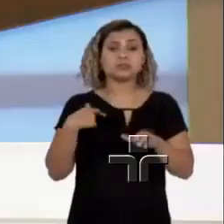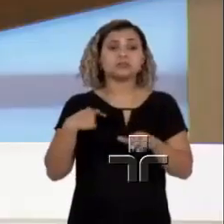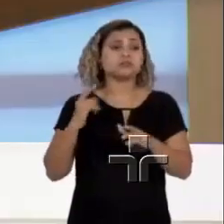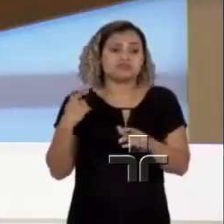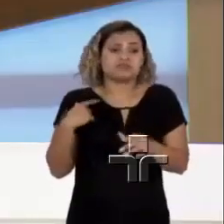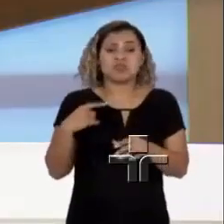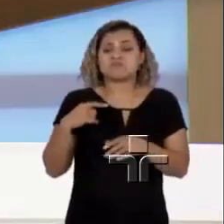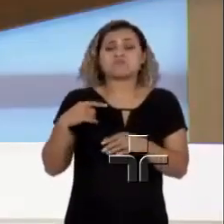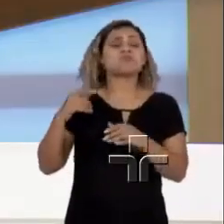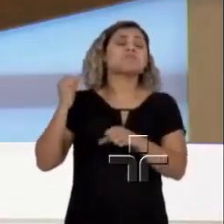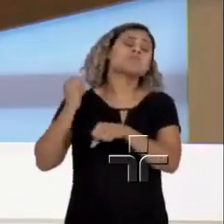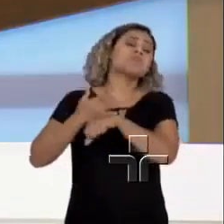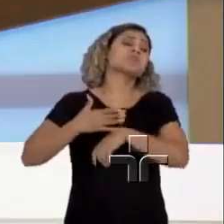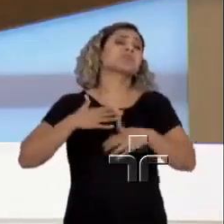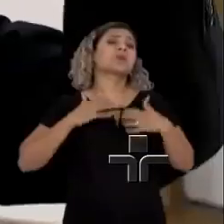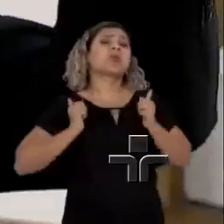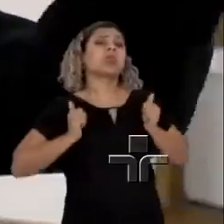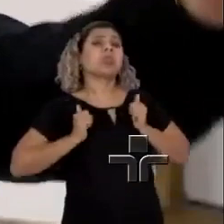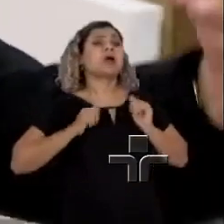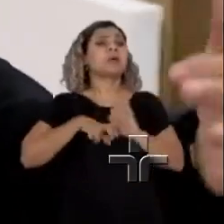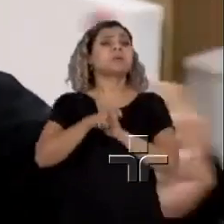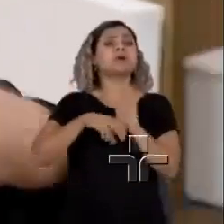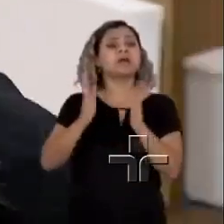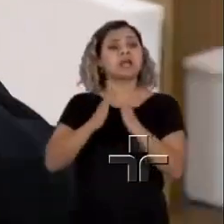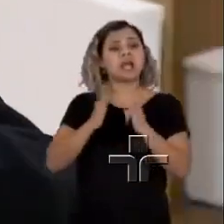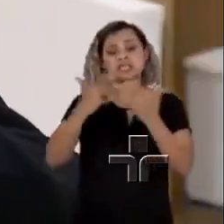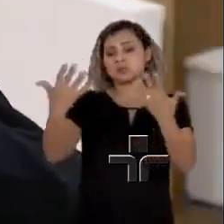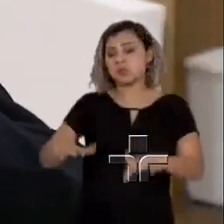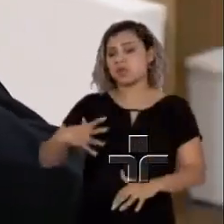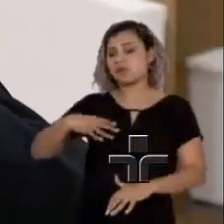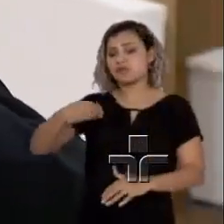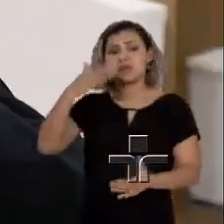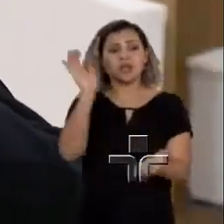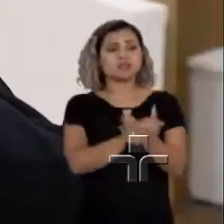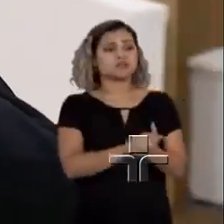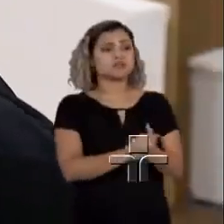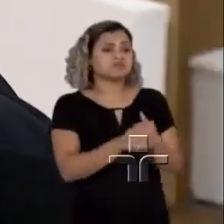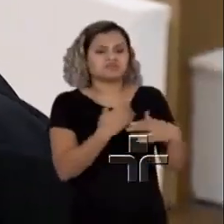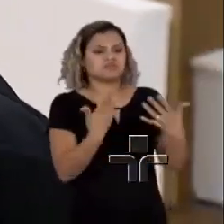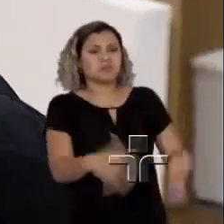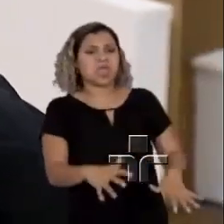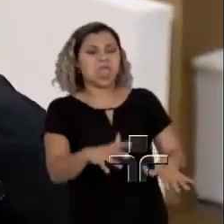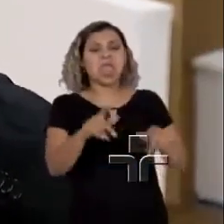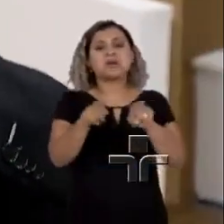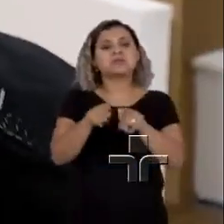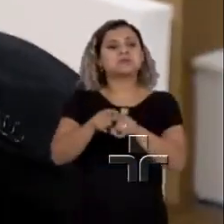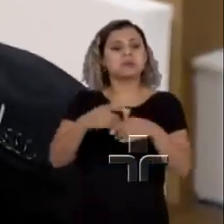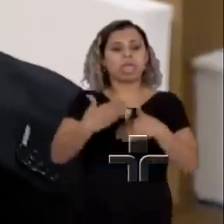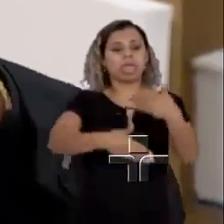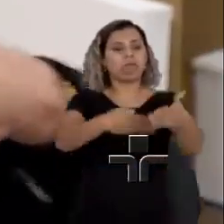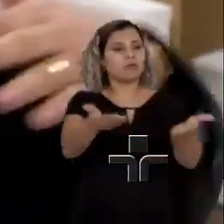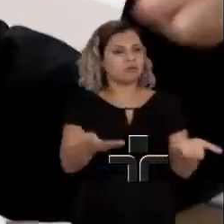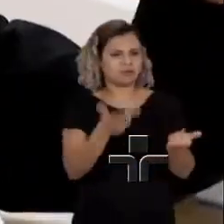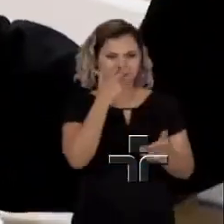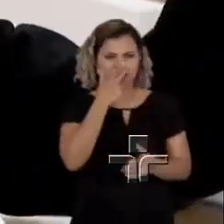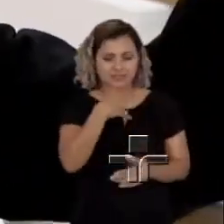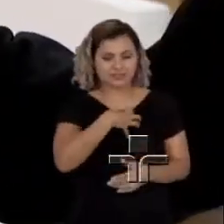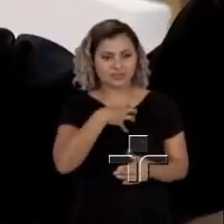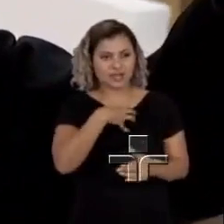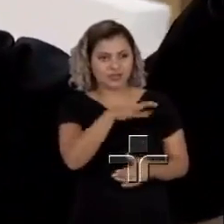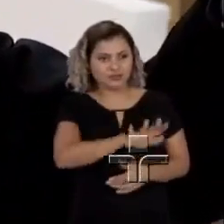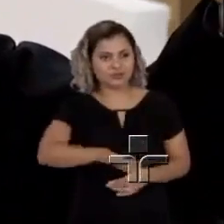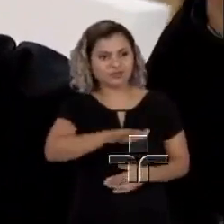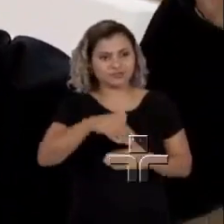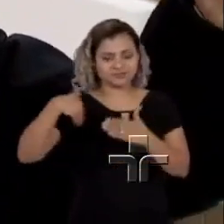menos, não assume relacionamento longo, não quer ter filhos. Eu acho que tem a literatura especializada, mostra uma gama de